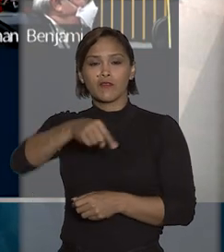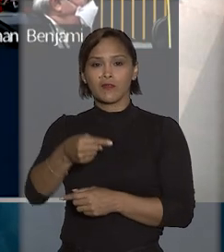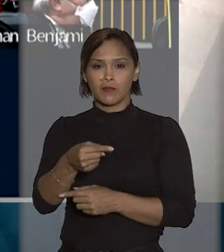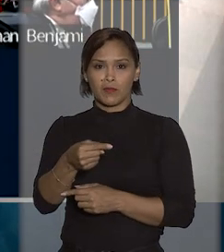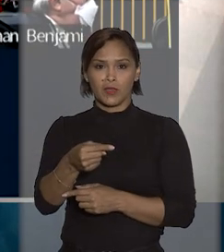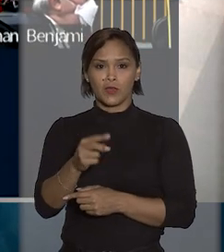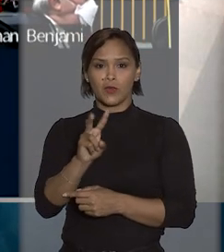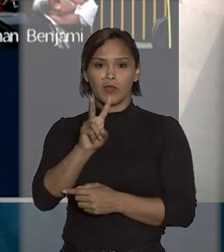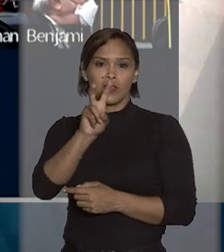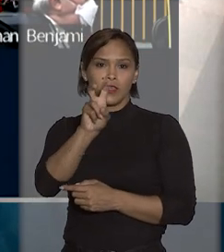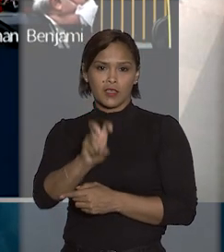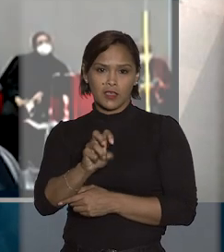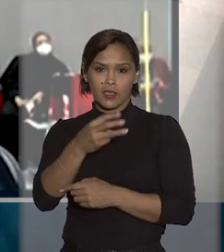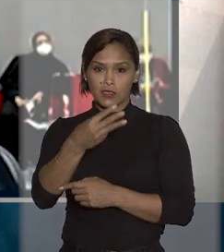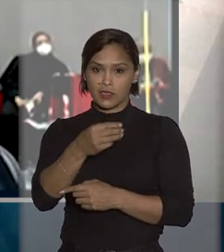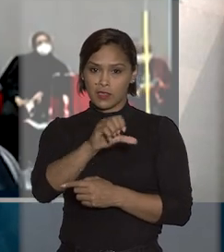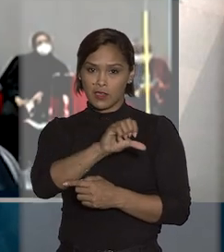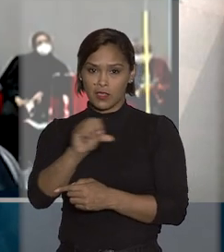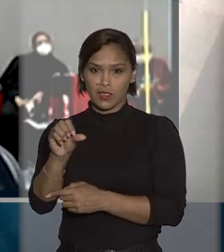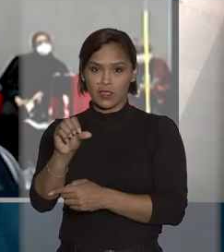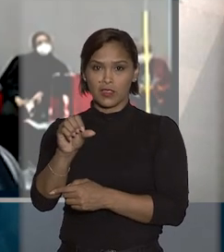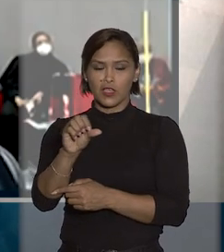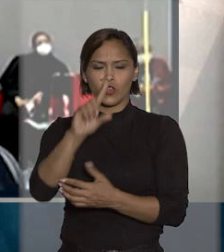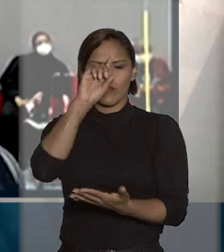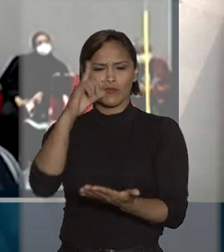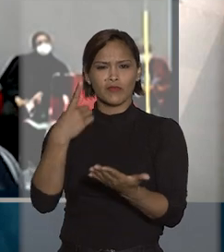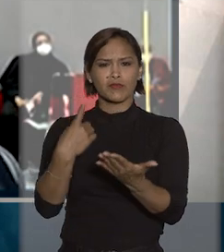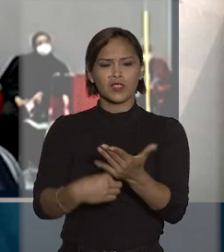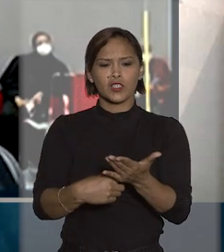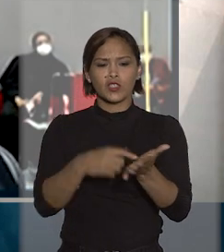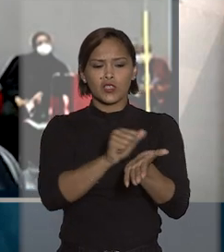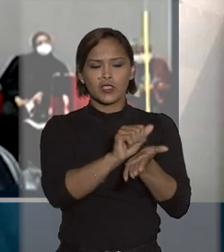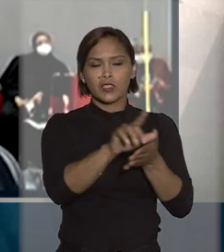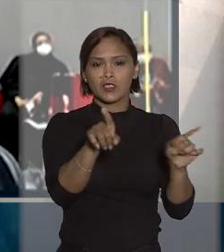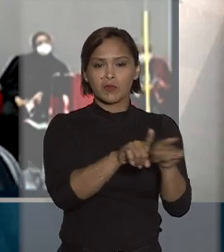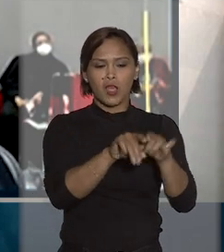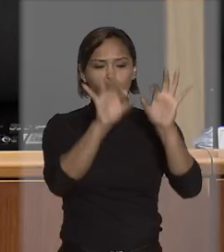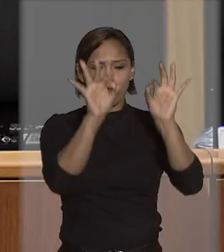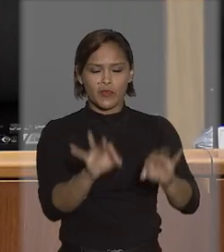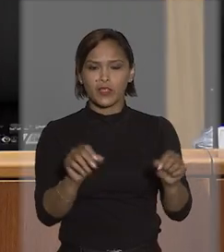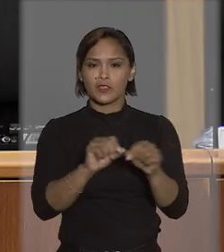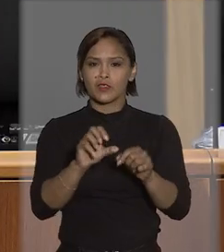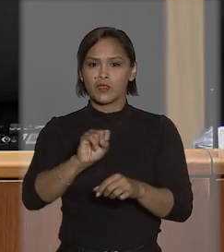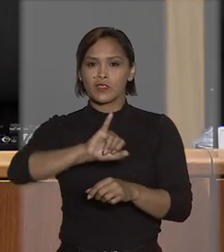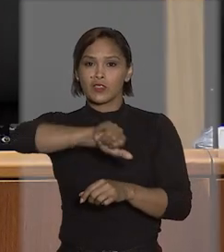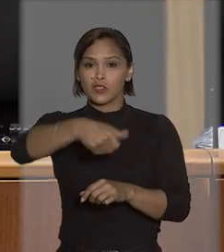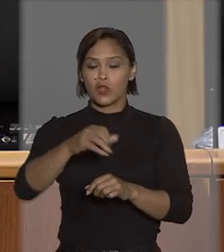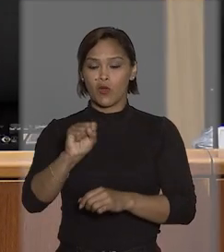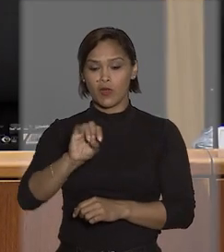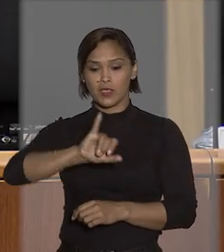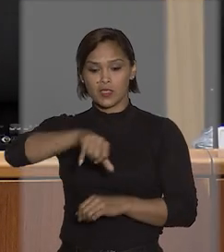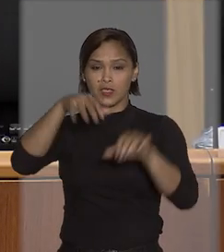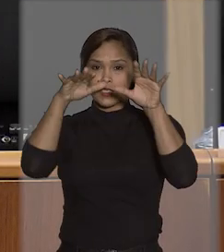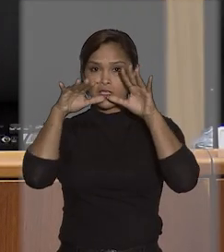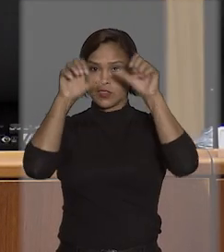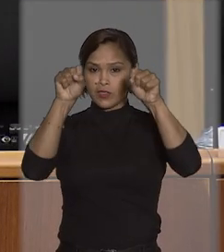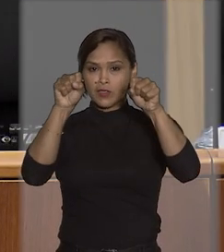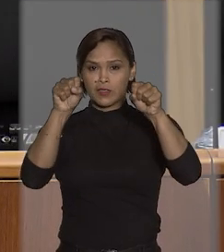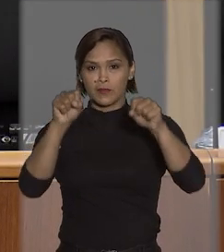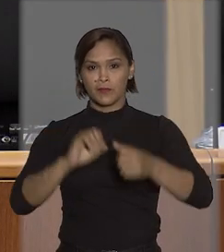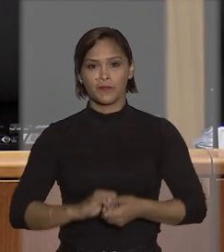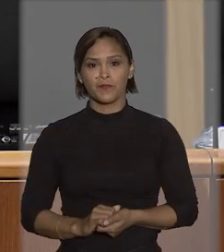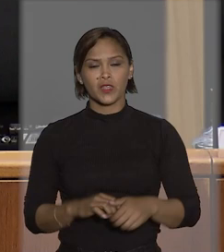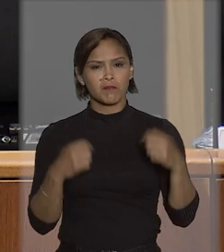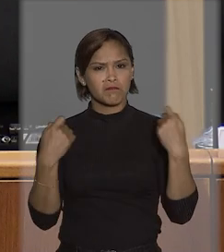.539 decisões de despachos proferidos. O Superior Tribunal de Justiça